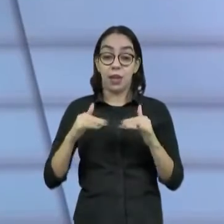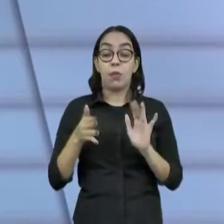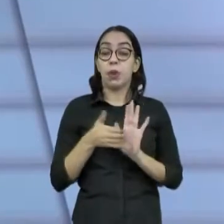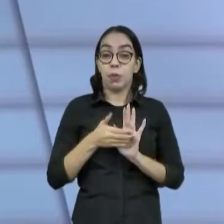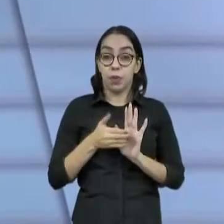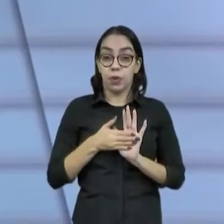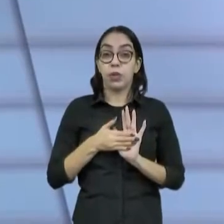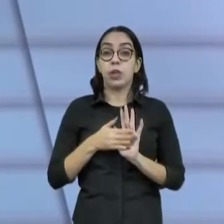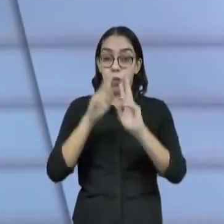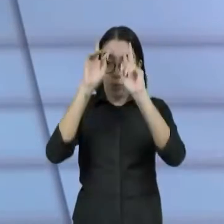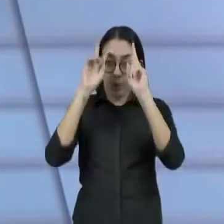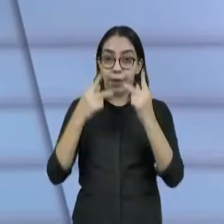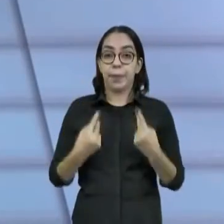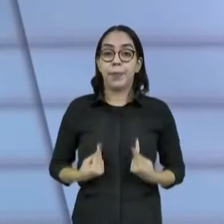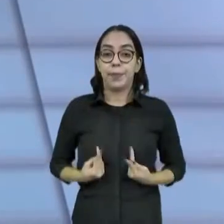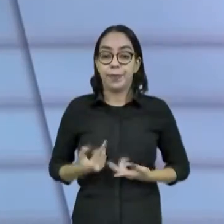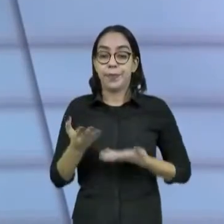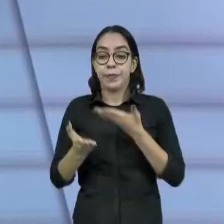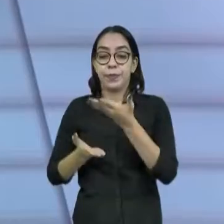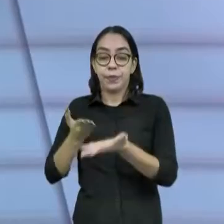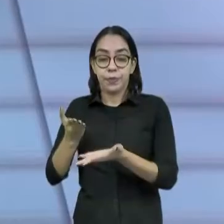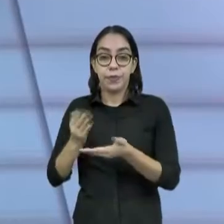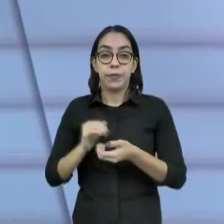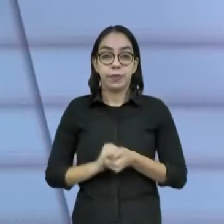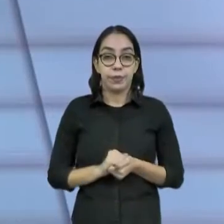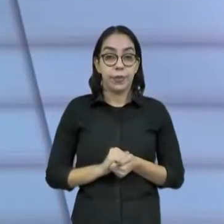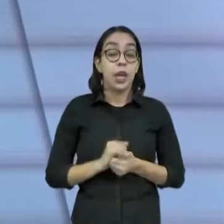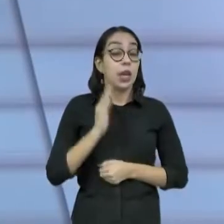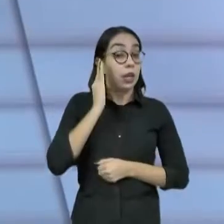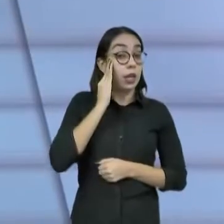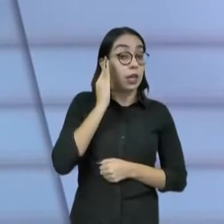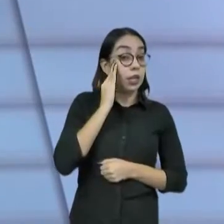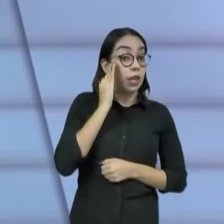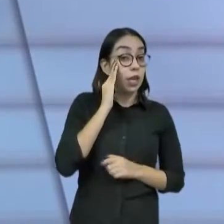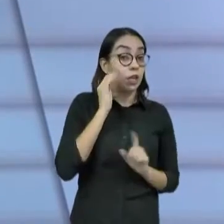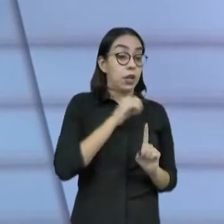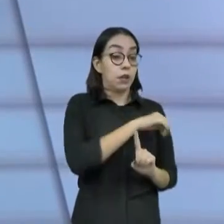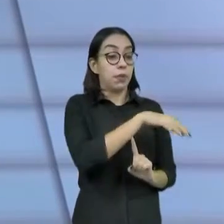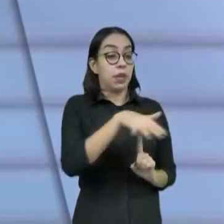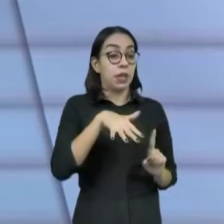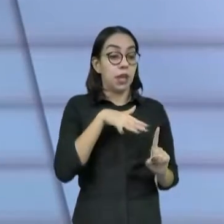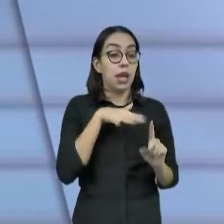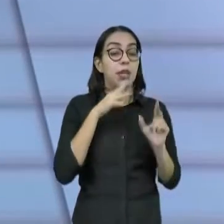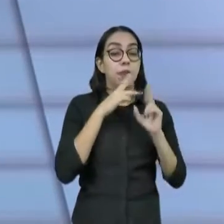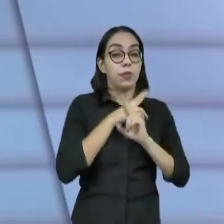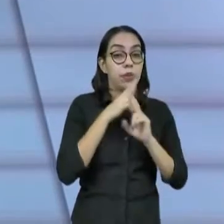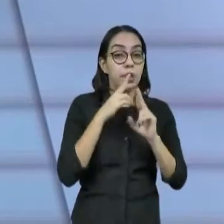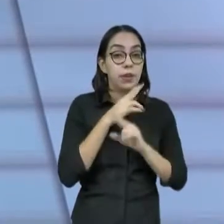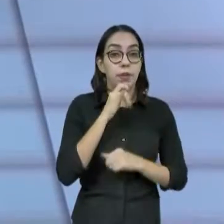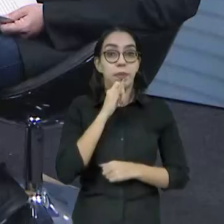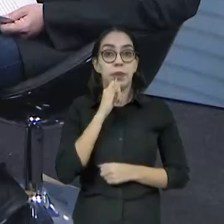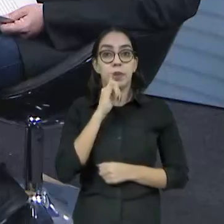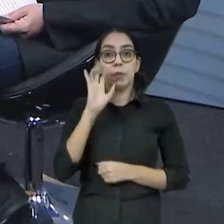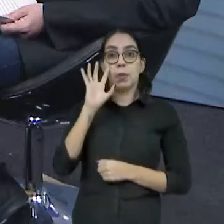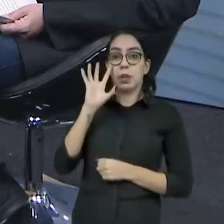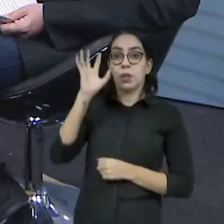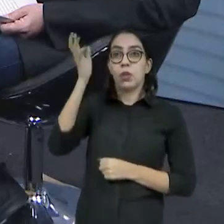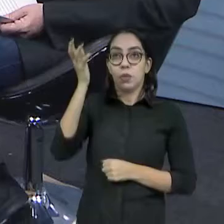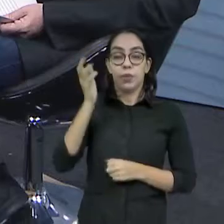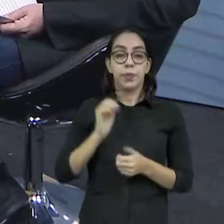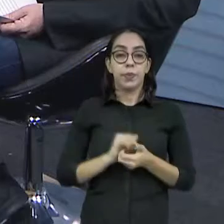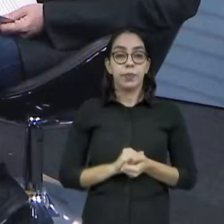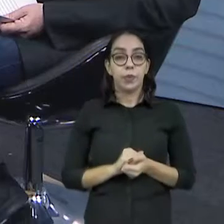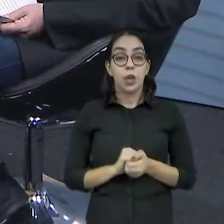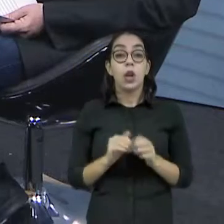social. Mas a gente entende a pauta ambiental como prioritária também, mudanças climáticas. Você falou em metas, né? Quais são essas